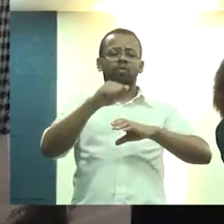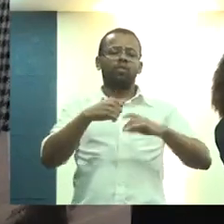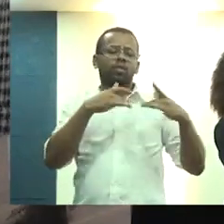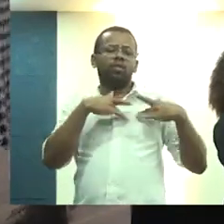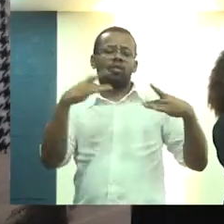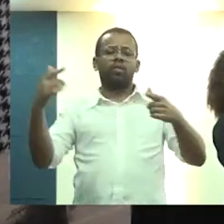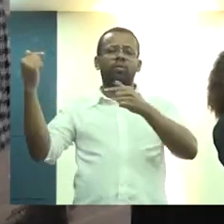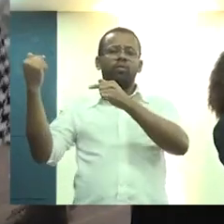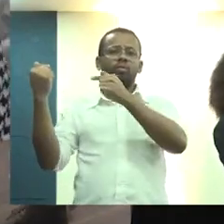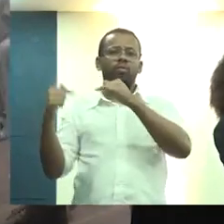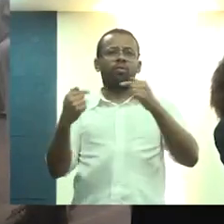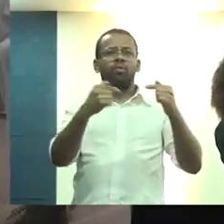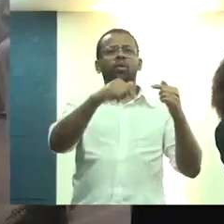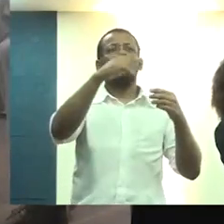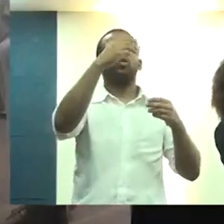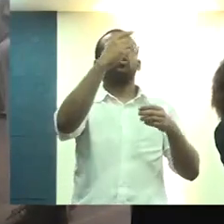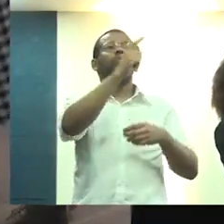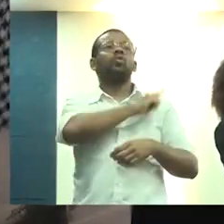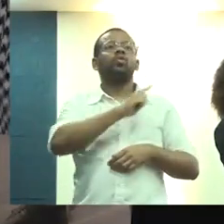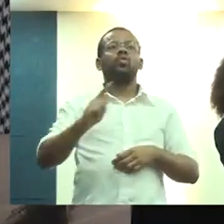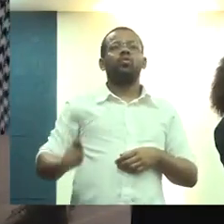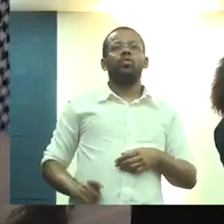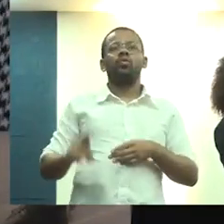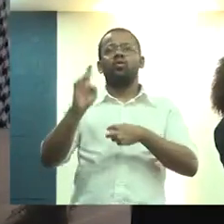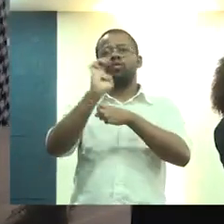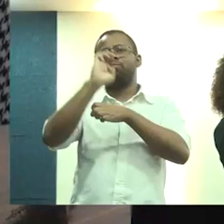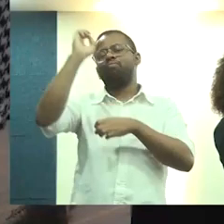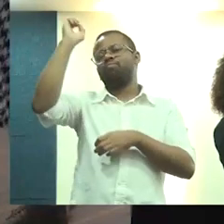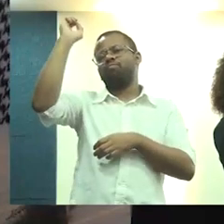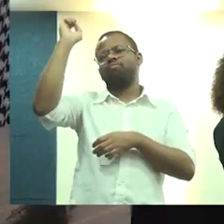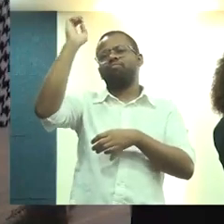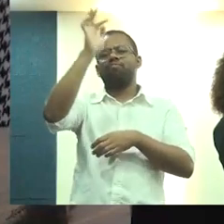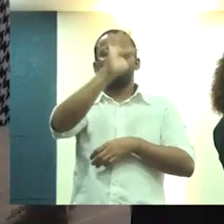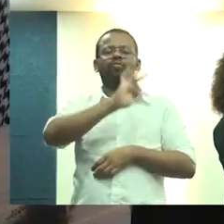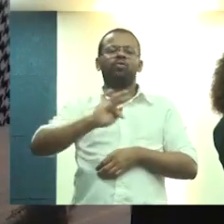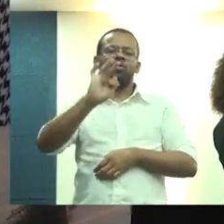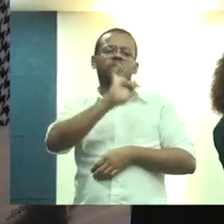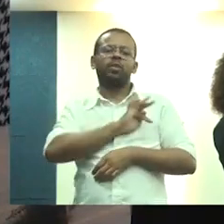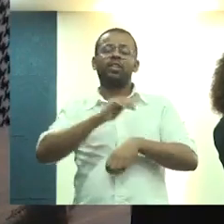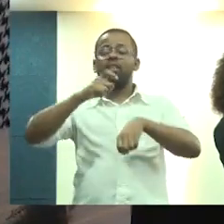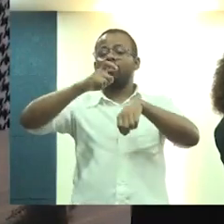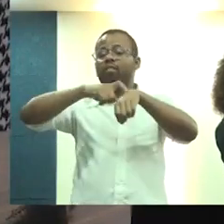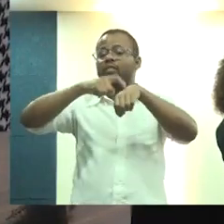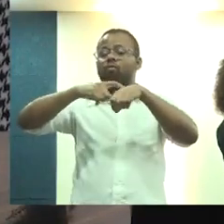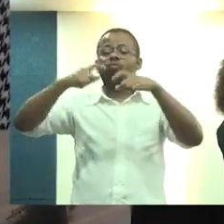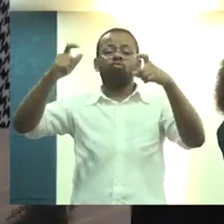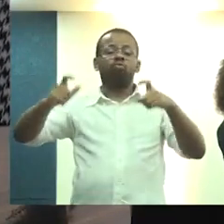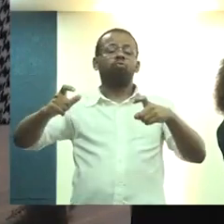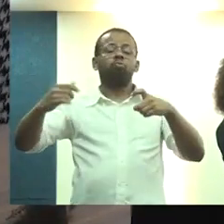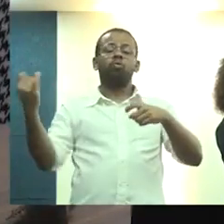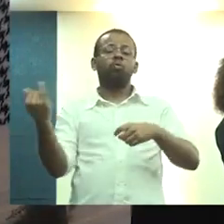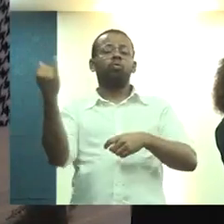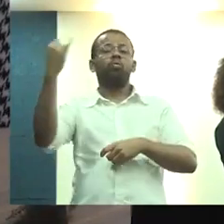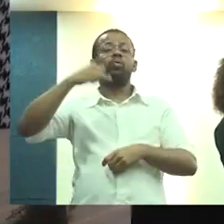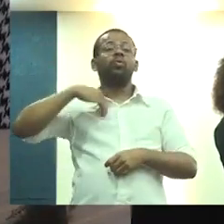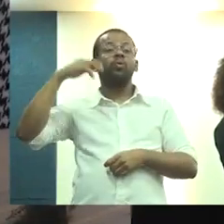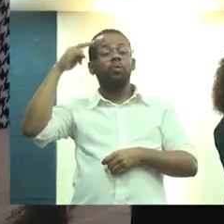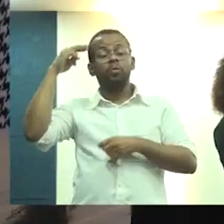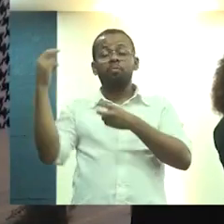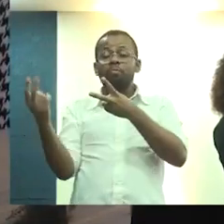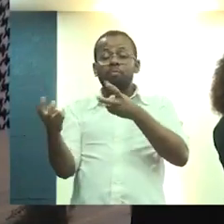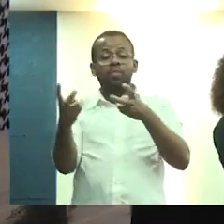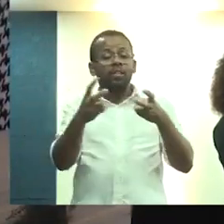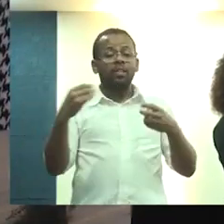numa política pública do governo federal. Então, esse momento, esse espaço é muito importante. Reconhecer e